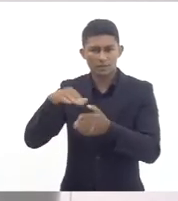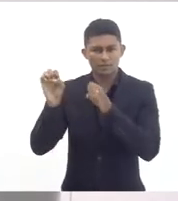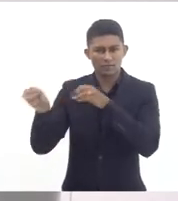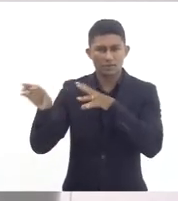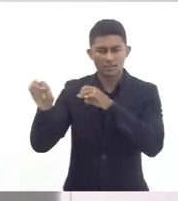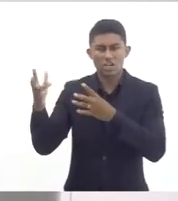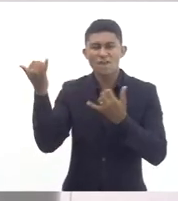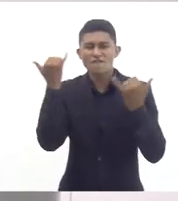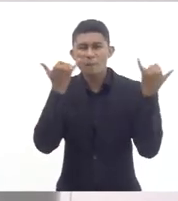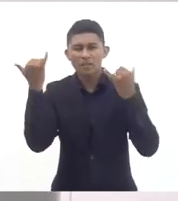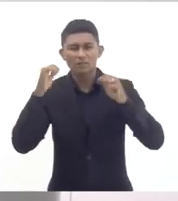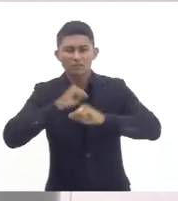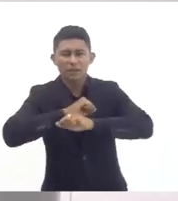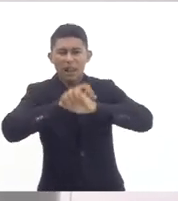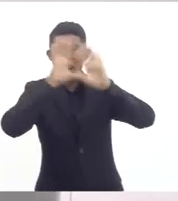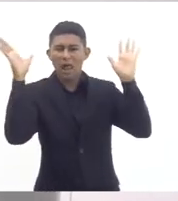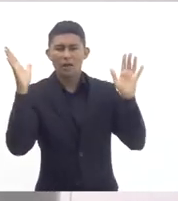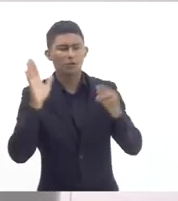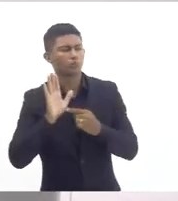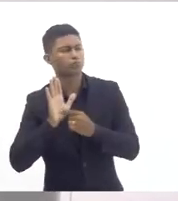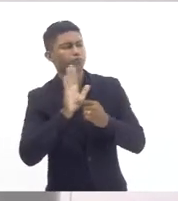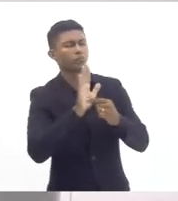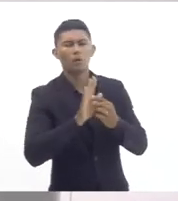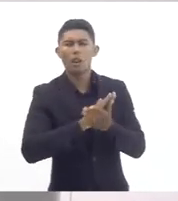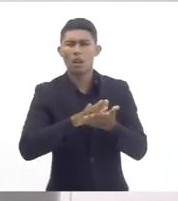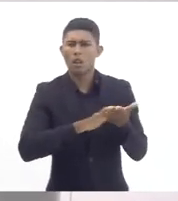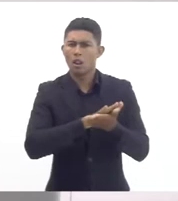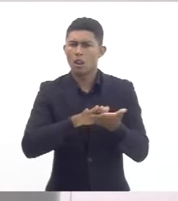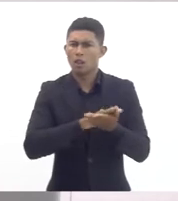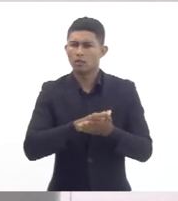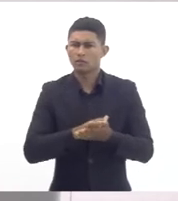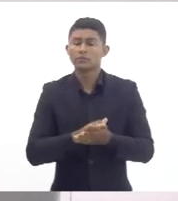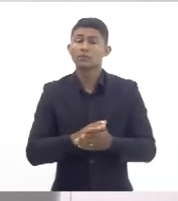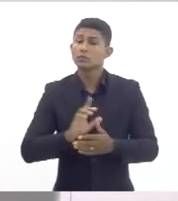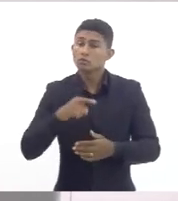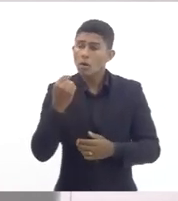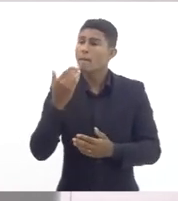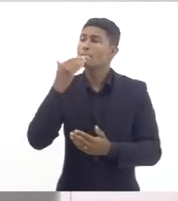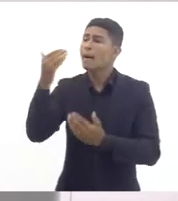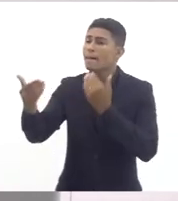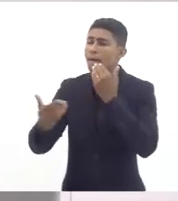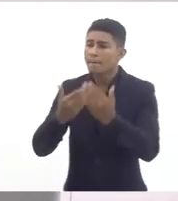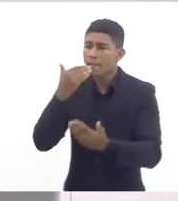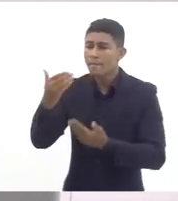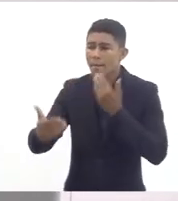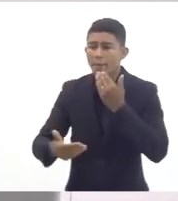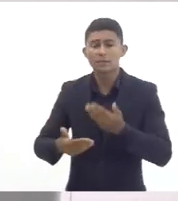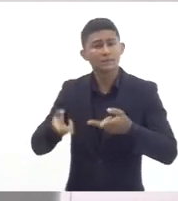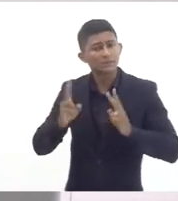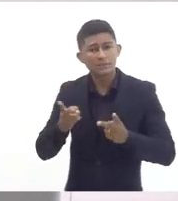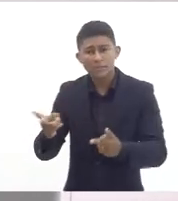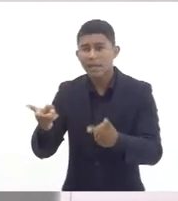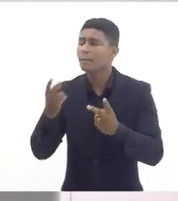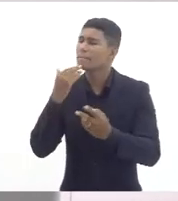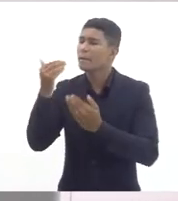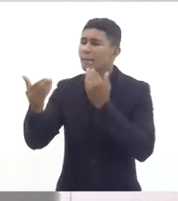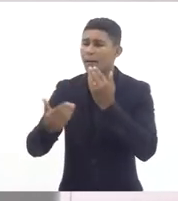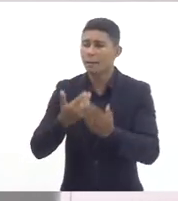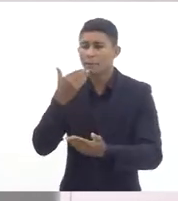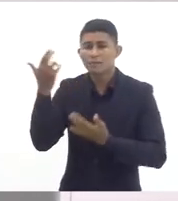da carência real então toda vez que nós solicitamos a carência real a Seduc